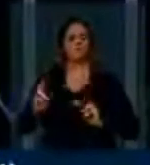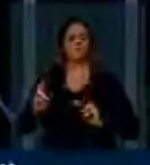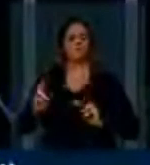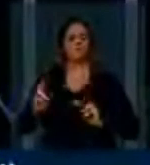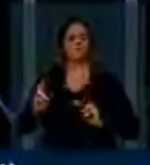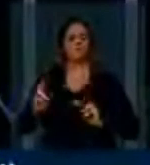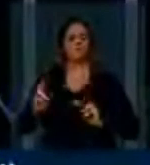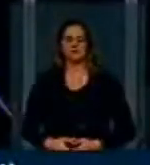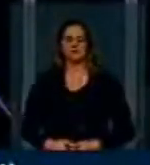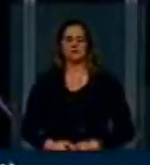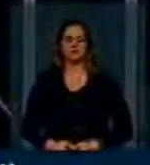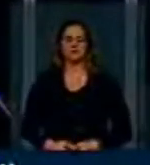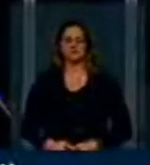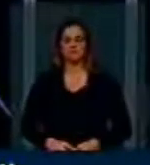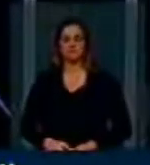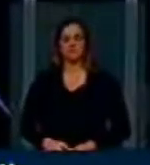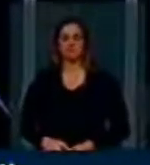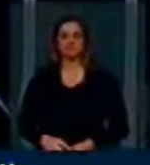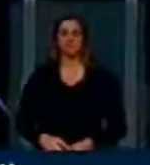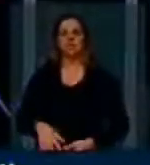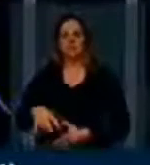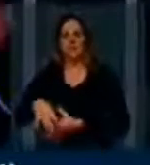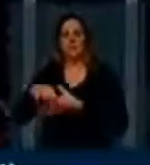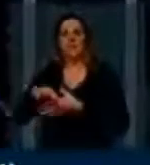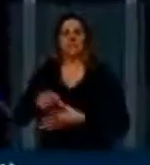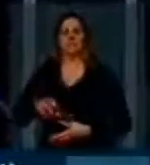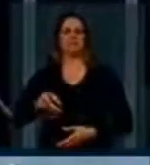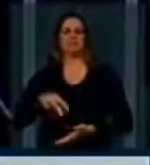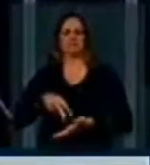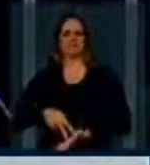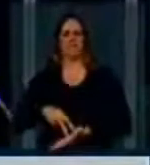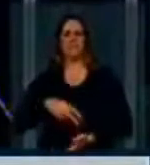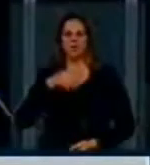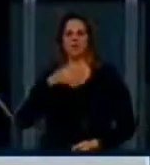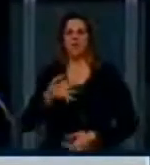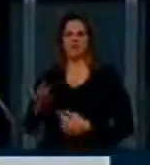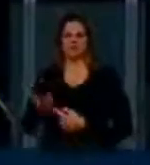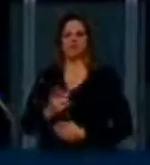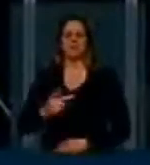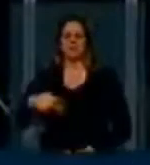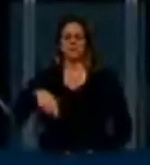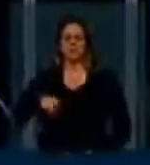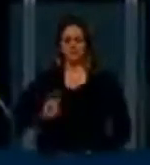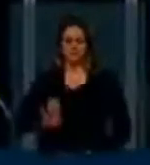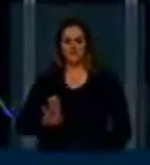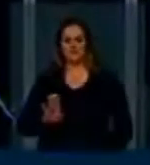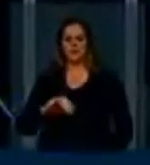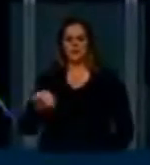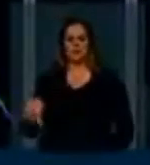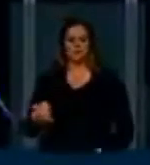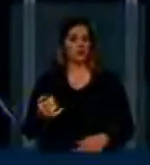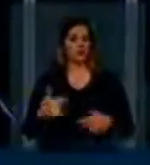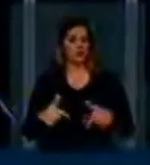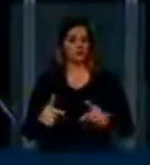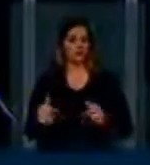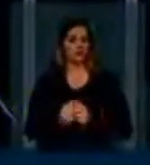excelência como nosso líder tem agradecido muito o nosso PMDB. E a oportunidade de trabalhar junto com o deputado Alessandro Molon.